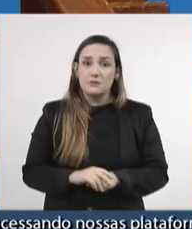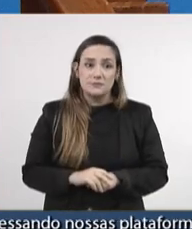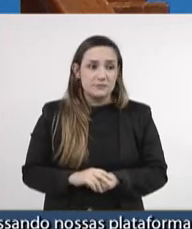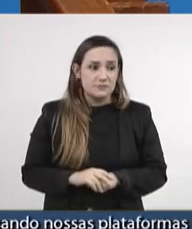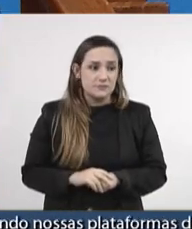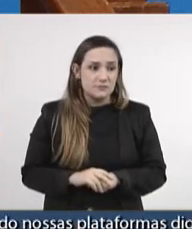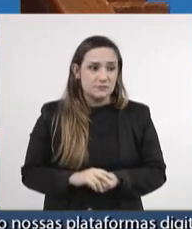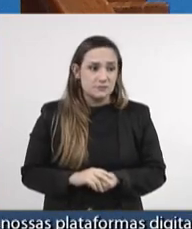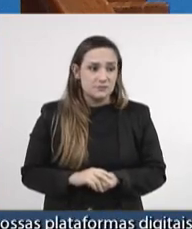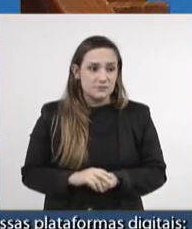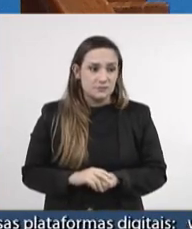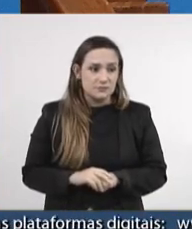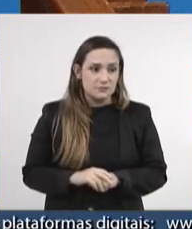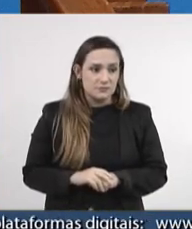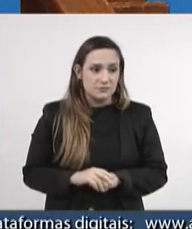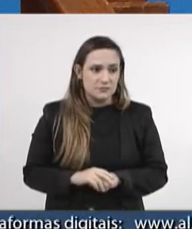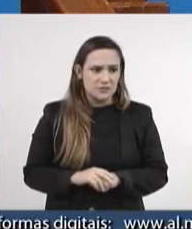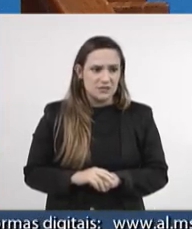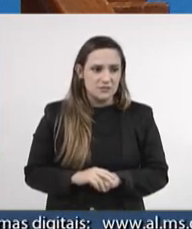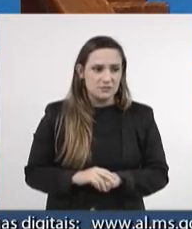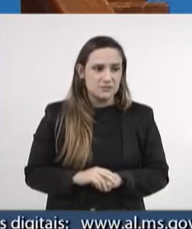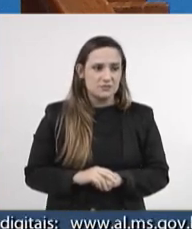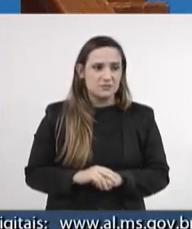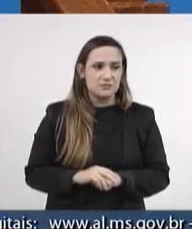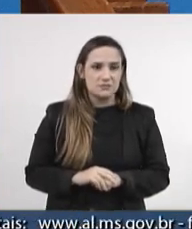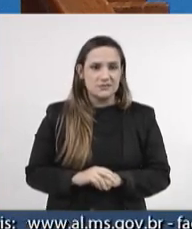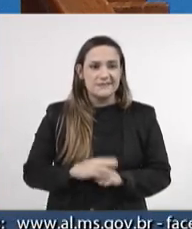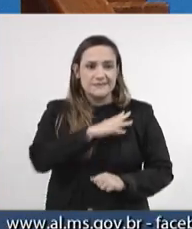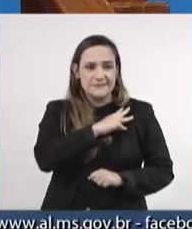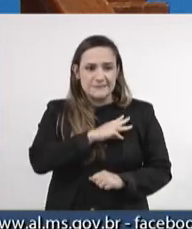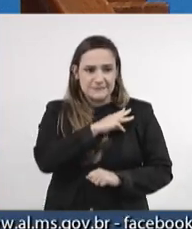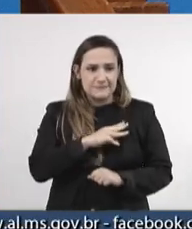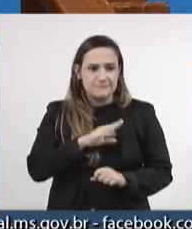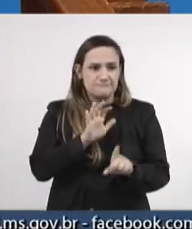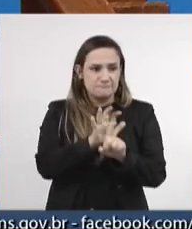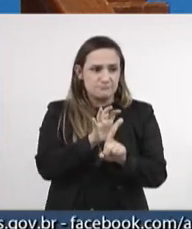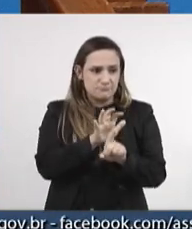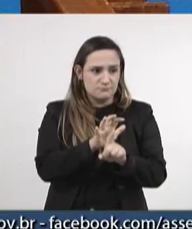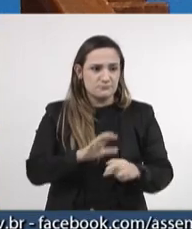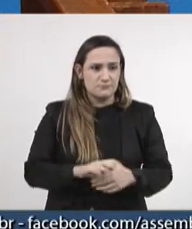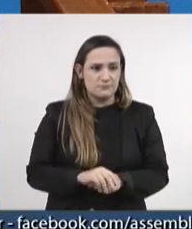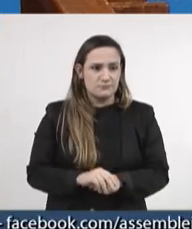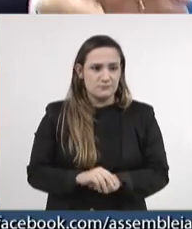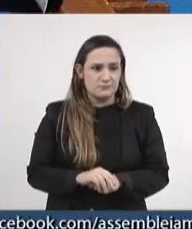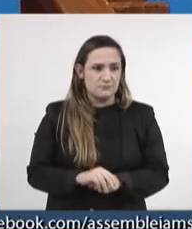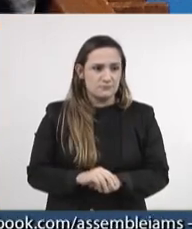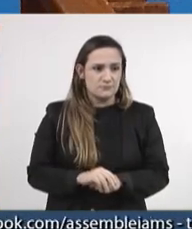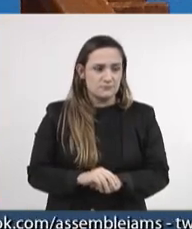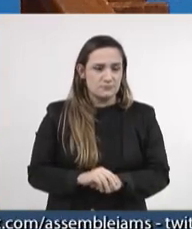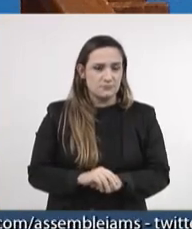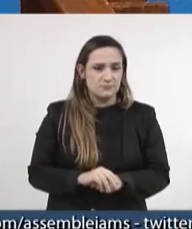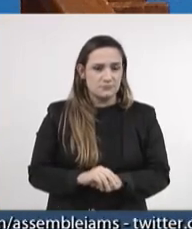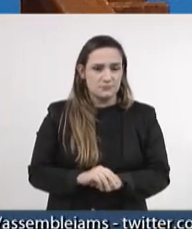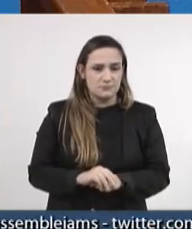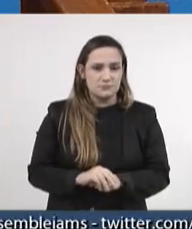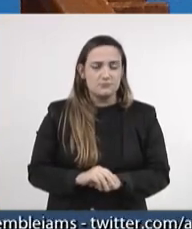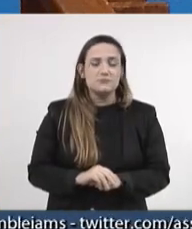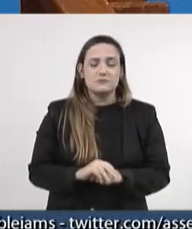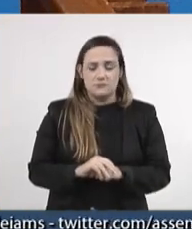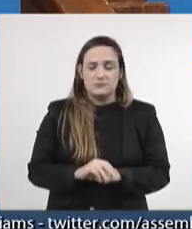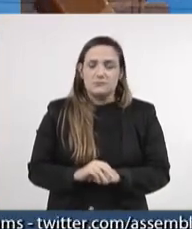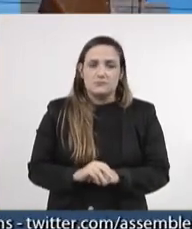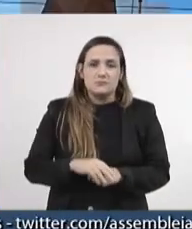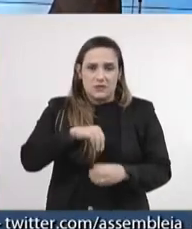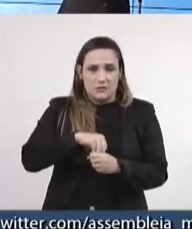implementarem a ideologia, a linha ideológica de esquerda no seu governo. Concedo a parte ao deputado Rafael